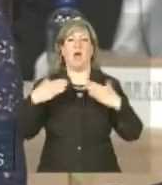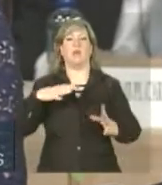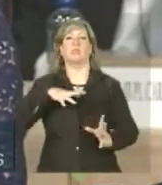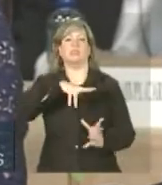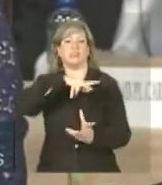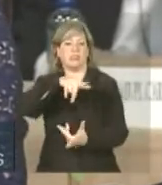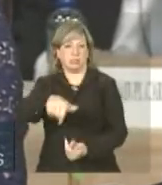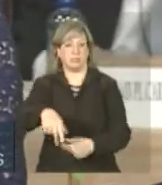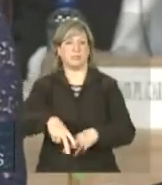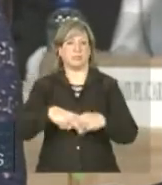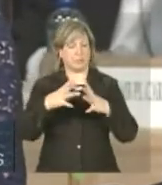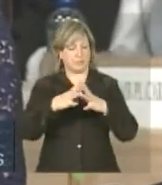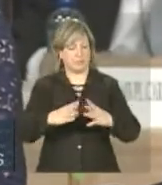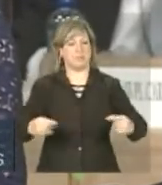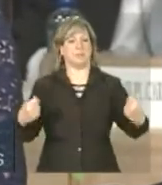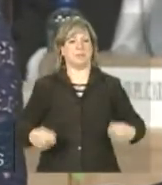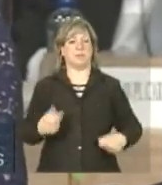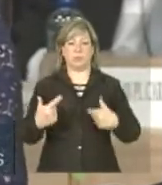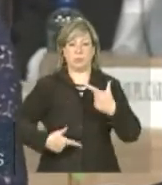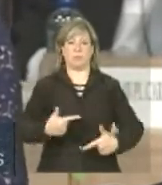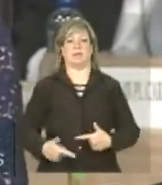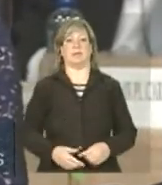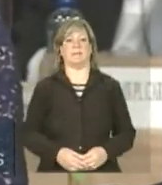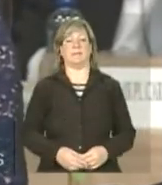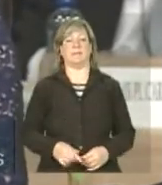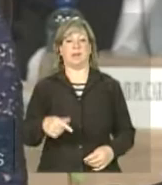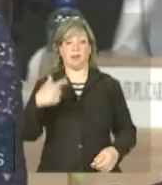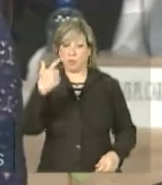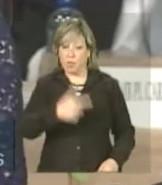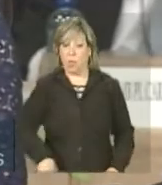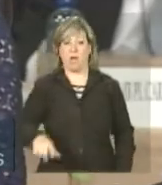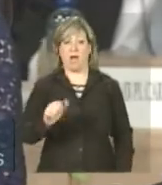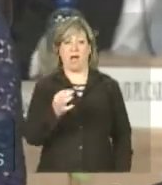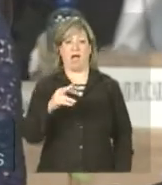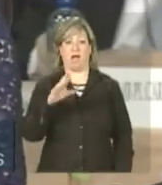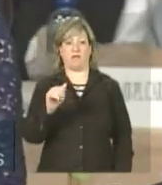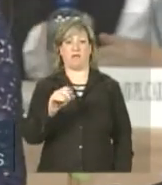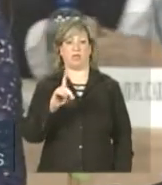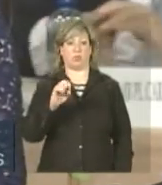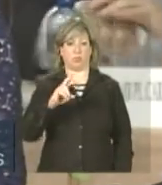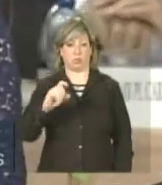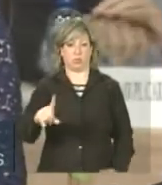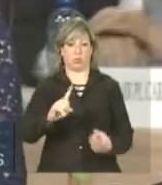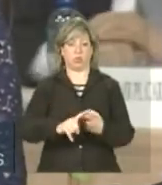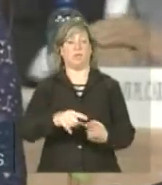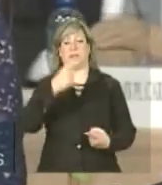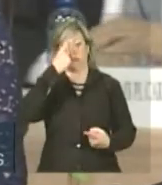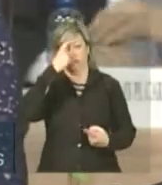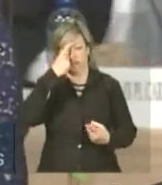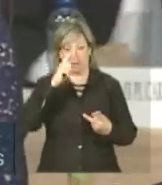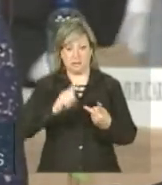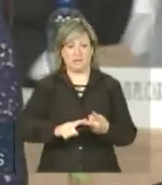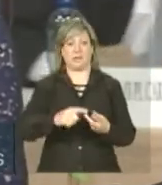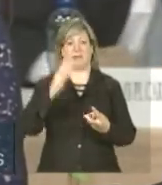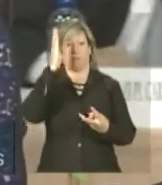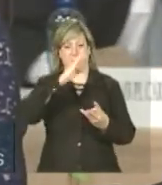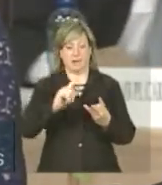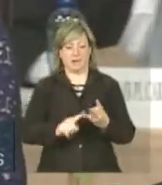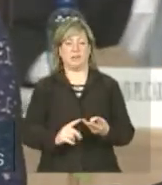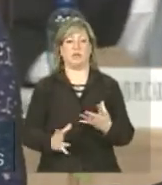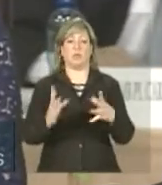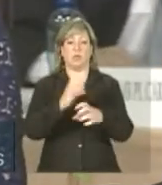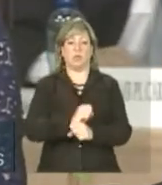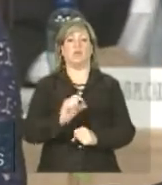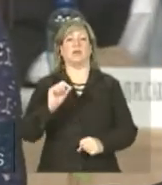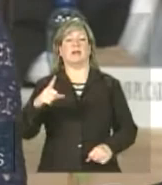Mais uma vez, a África do Sul, a Índia e o Brasil terão, neste aspecto,